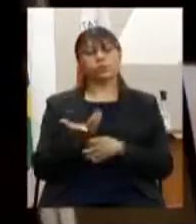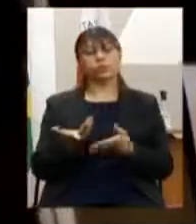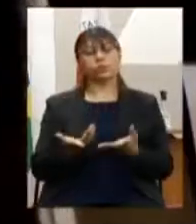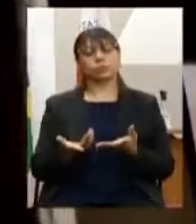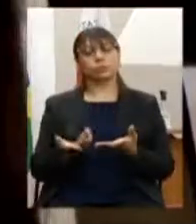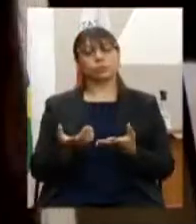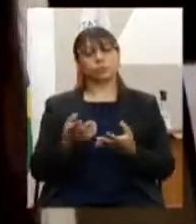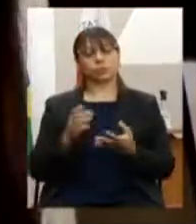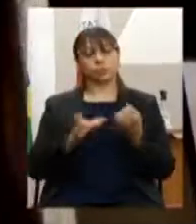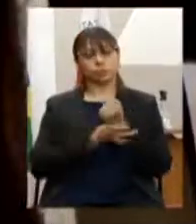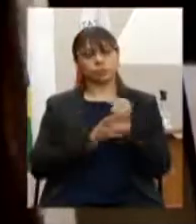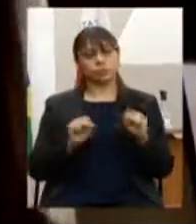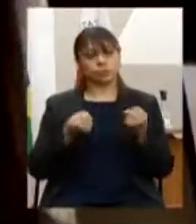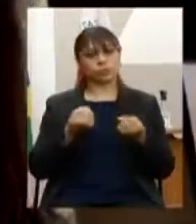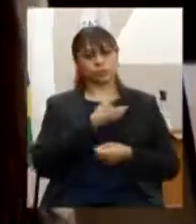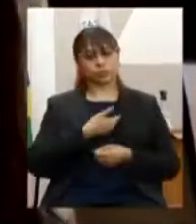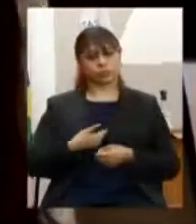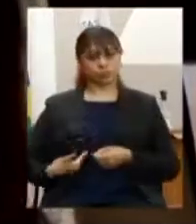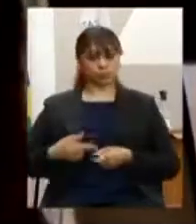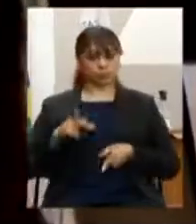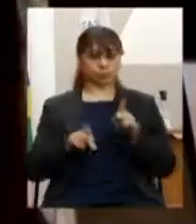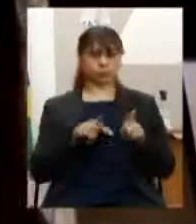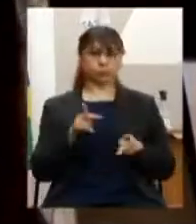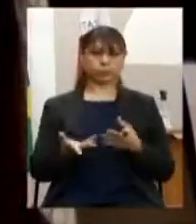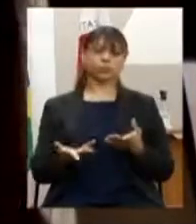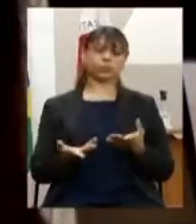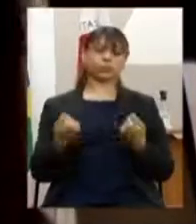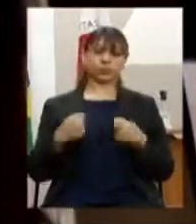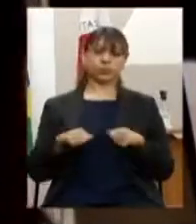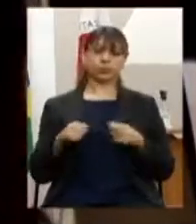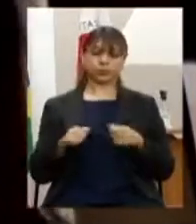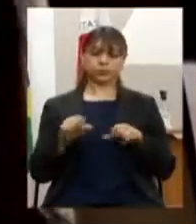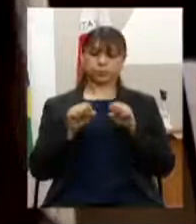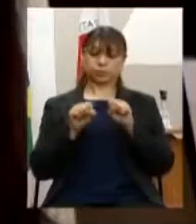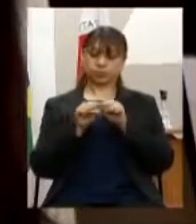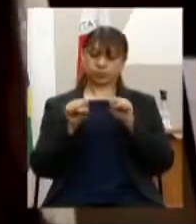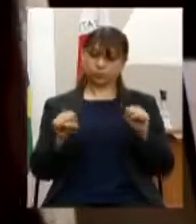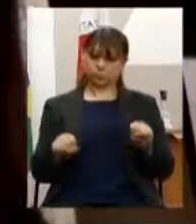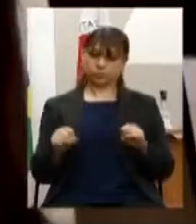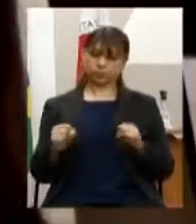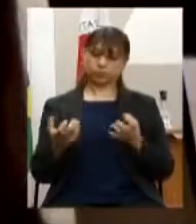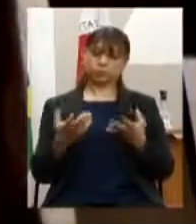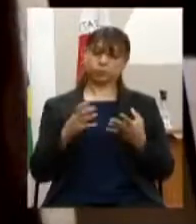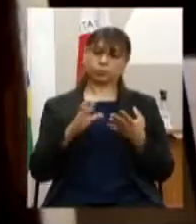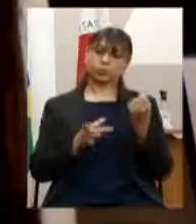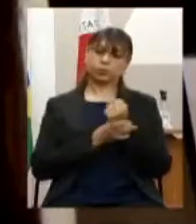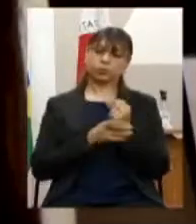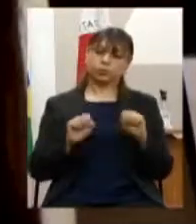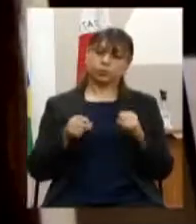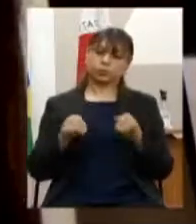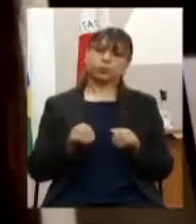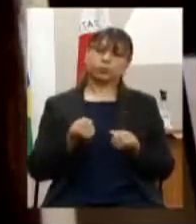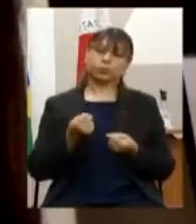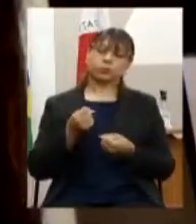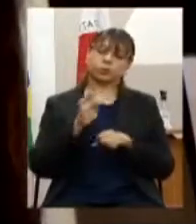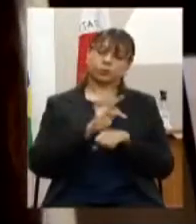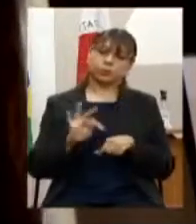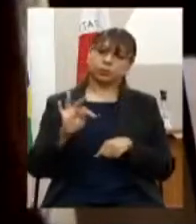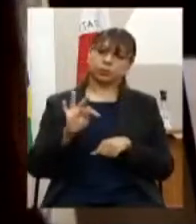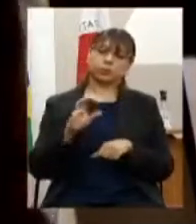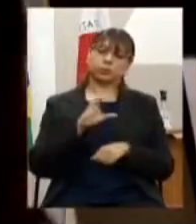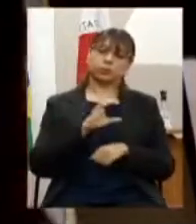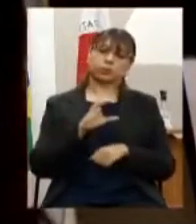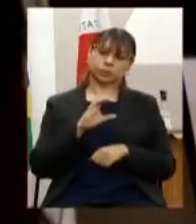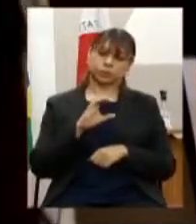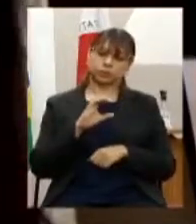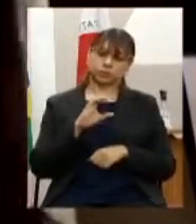uma destinada a fortalecer o sistema de segurança repressivo e técnico da polícia civil de Minas Gerais e